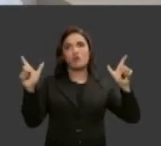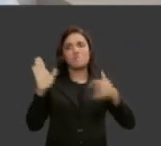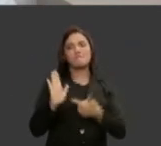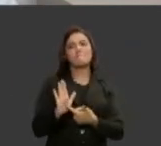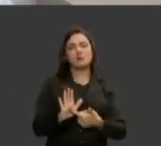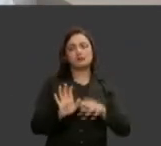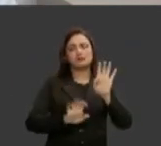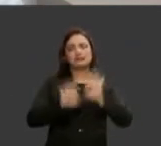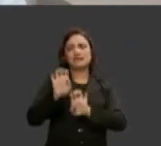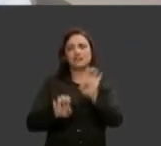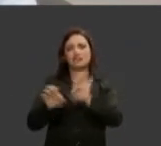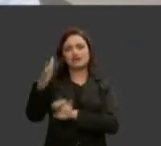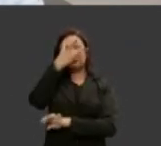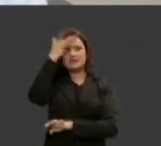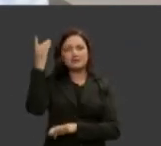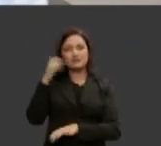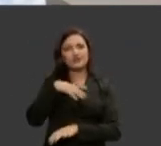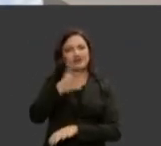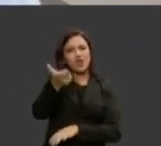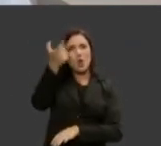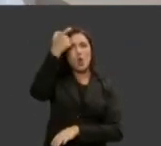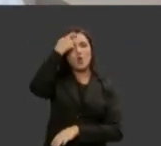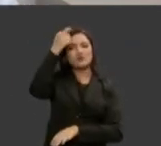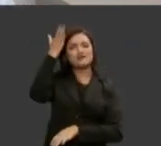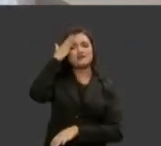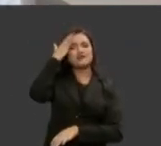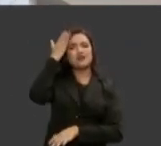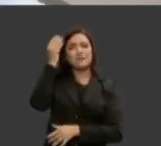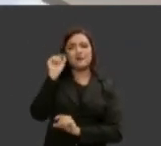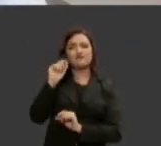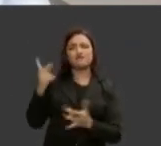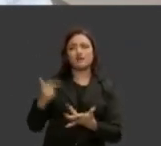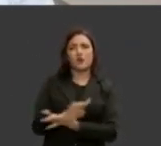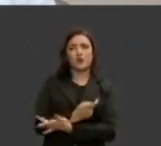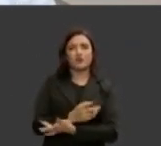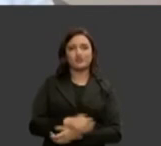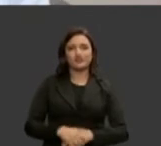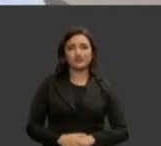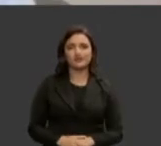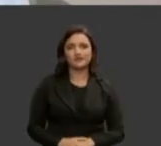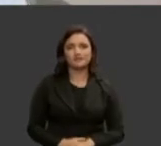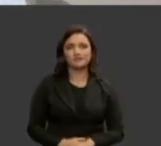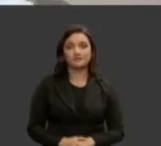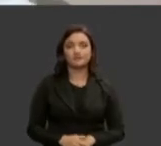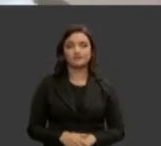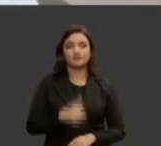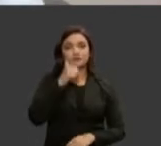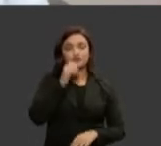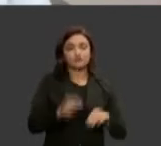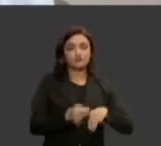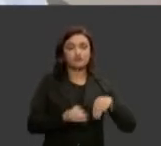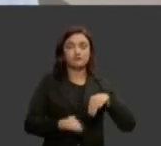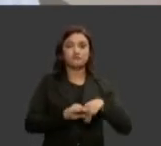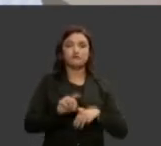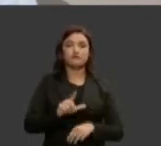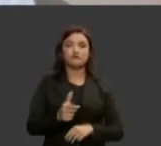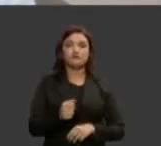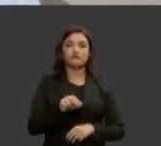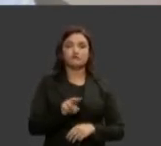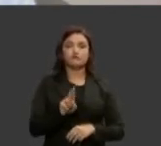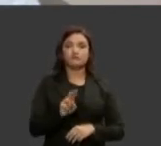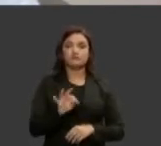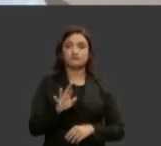números para que as pessoas tenham ideia dos números que nós enfrentamos a ministra Laurita Vaz toda a minha